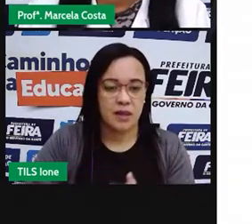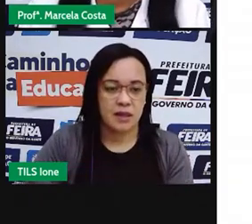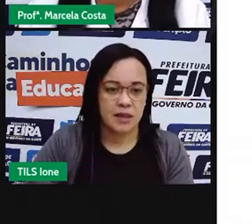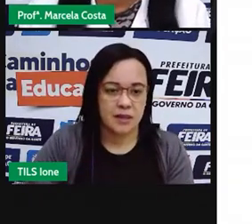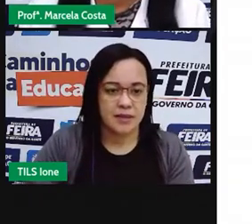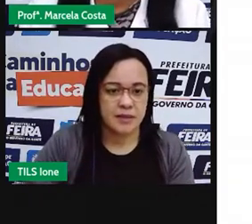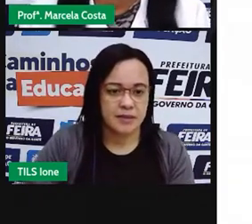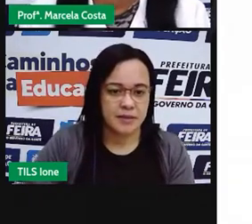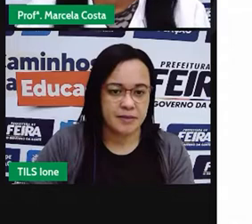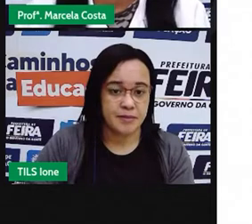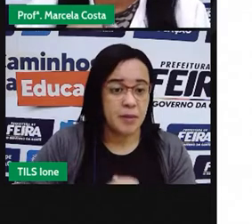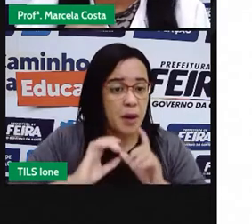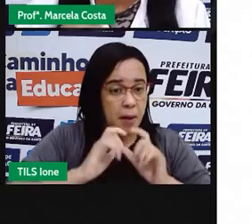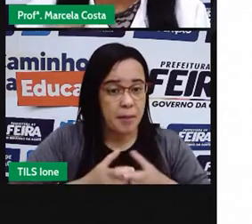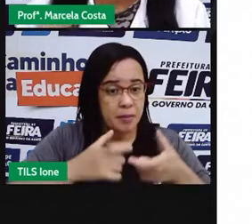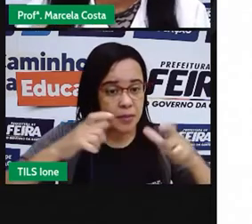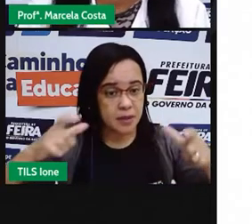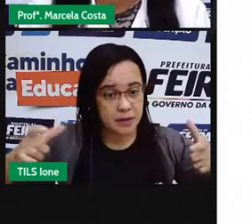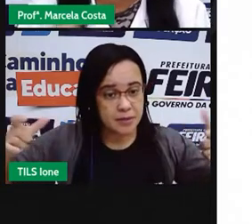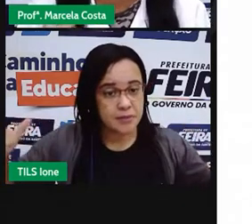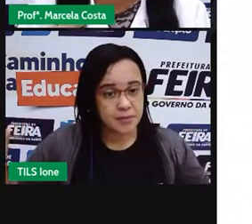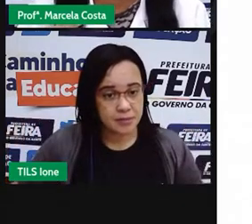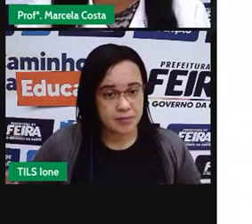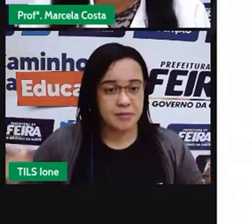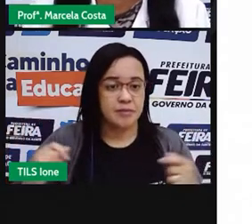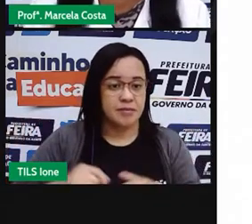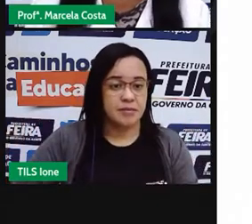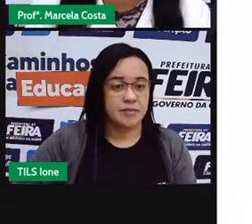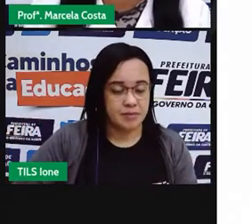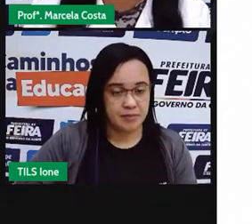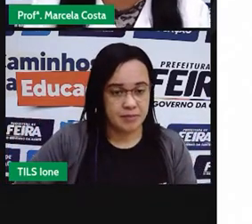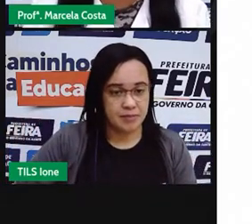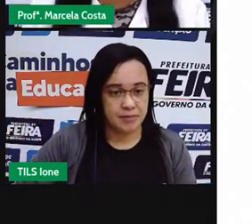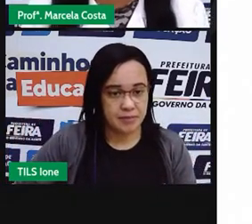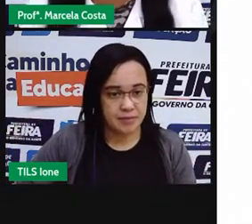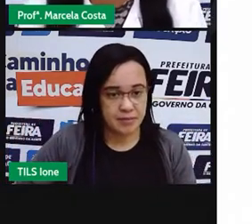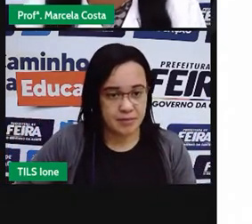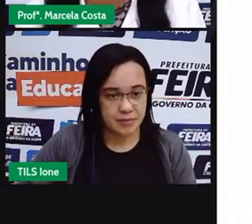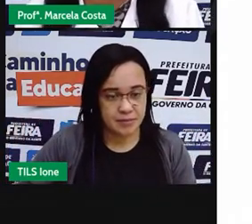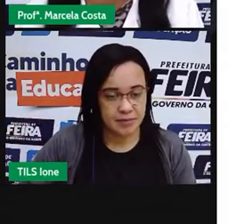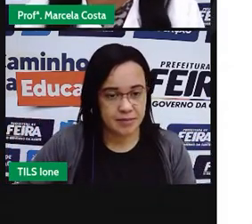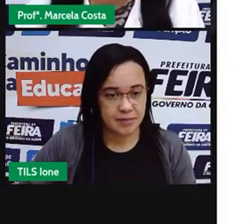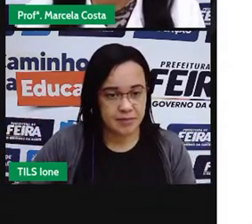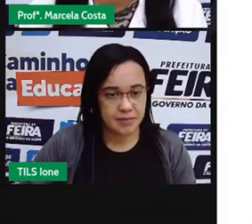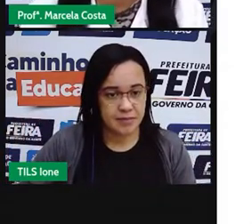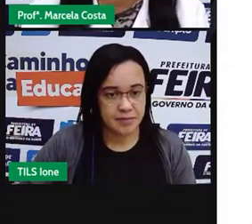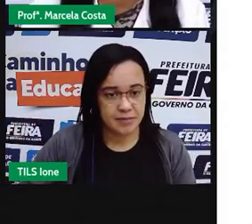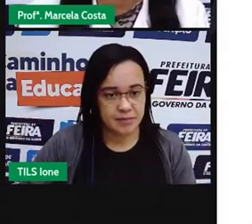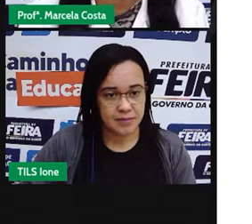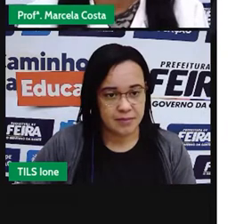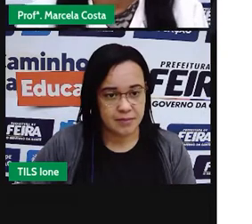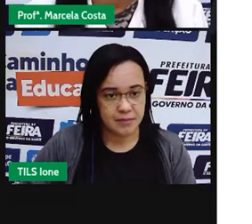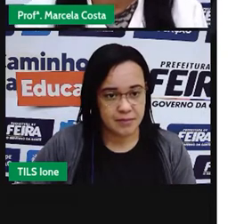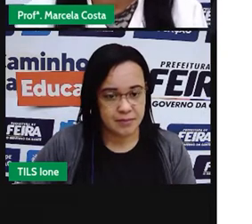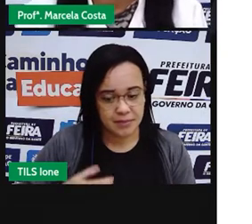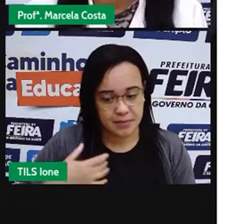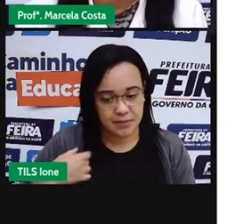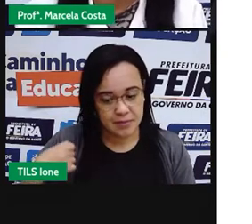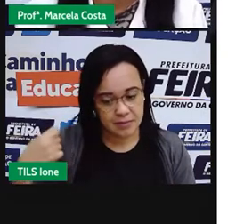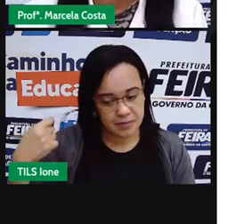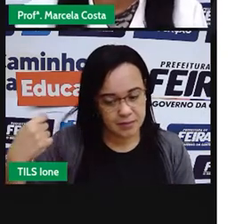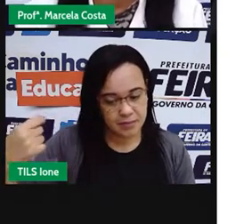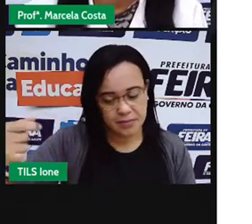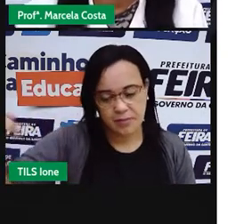ampliando as coisas das urnas materiais, pensamentos seculares, engenhosos, de